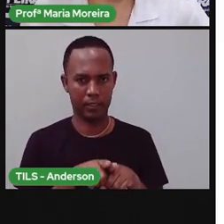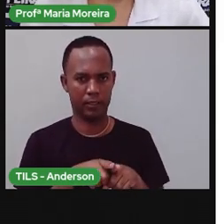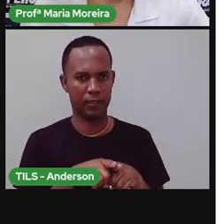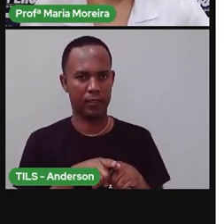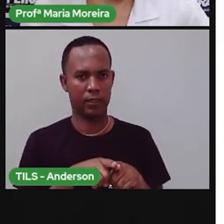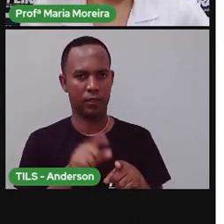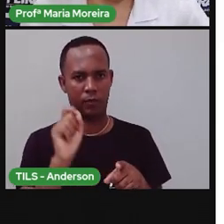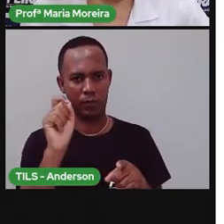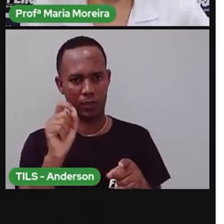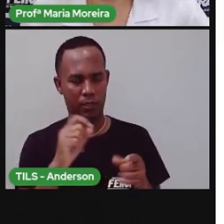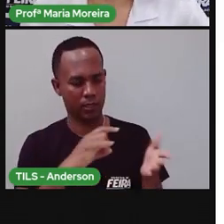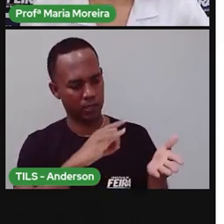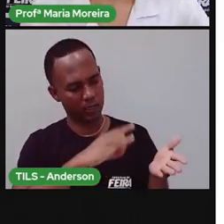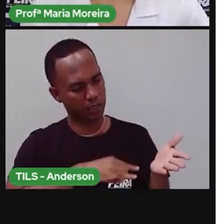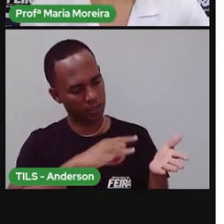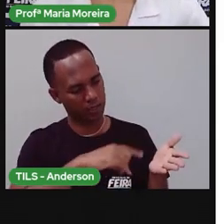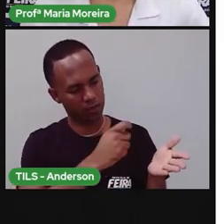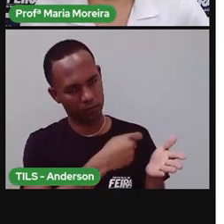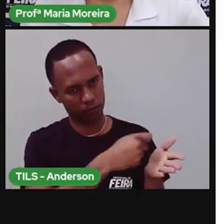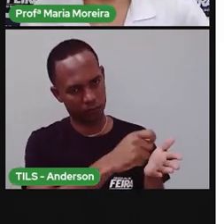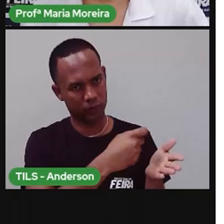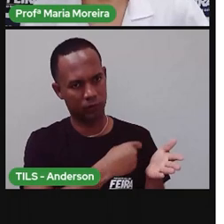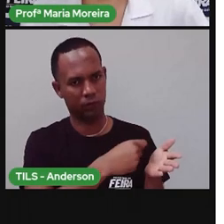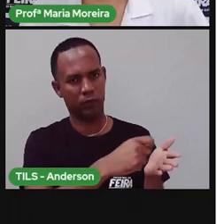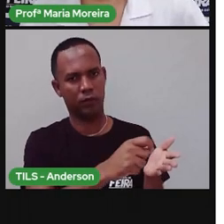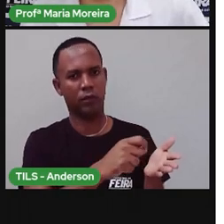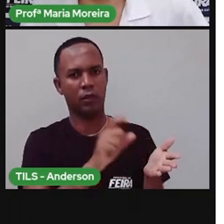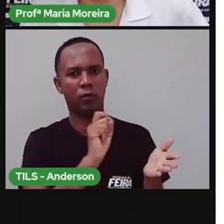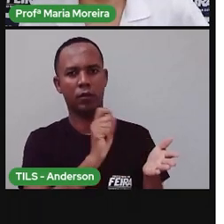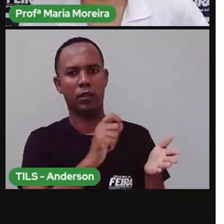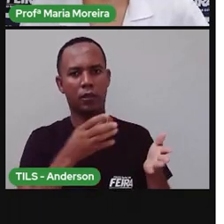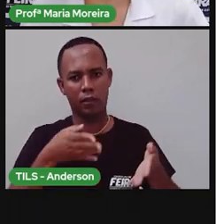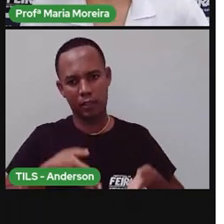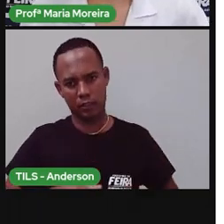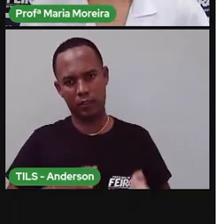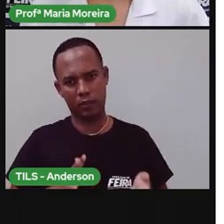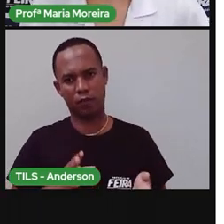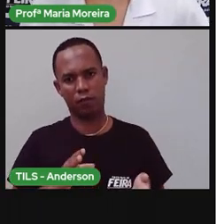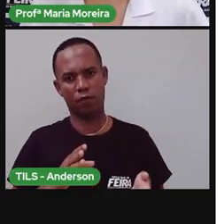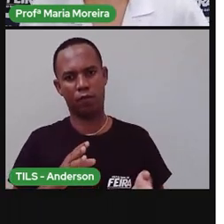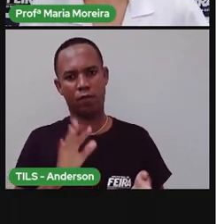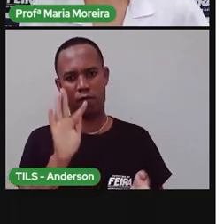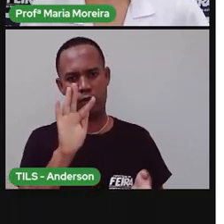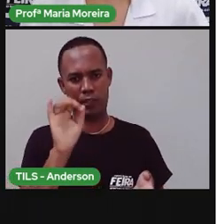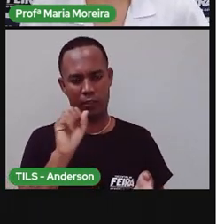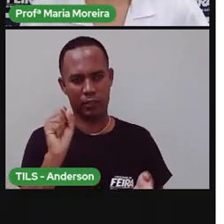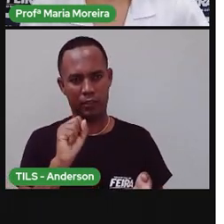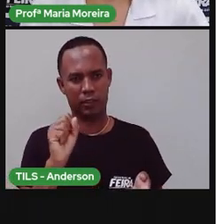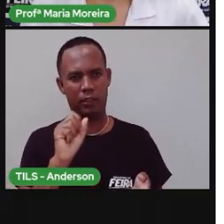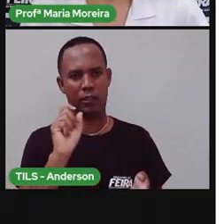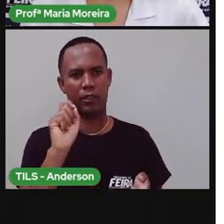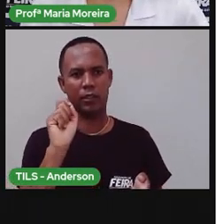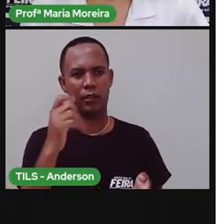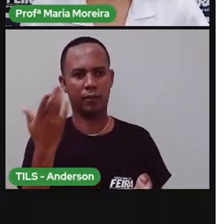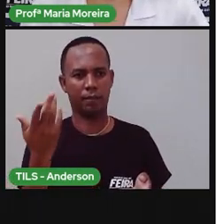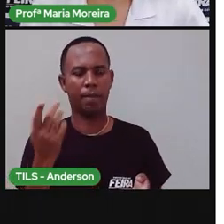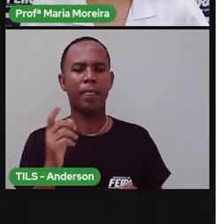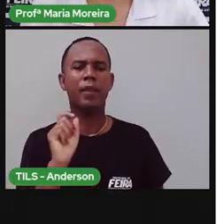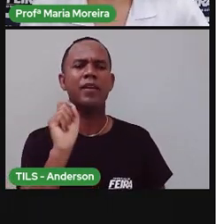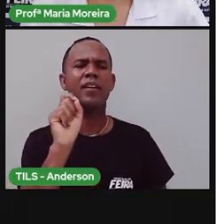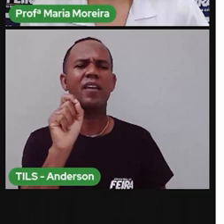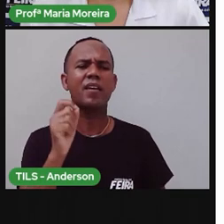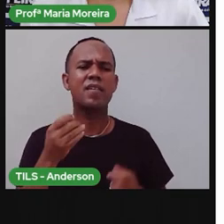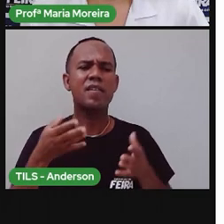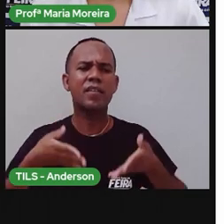Como a cidade em que nascemos. No caso, quem nasceu em feira, vai ter lá a feira de Santana. Quem nasce em feira é o quê, gente? Vocês sabem?